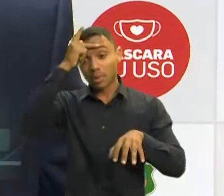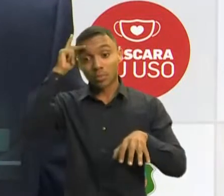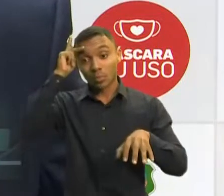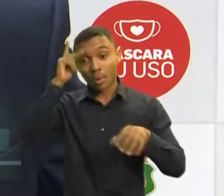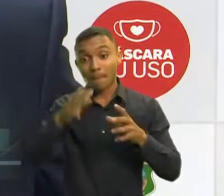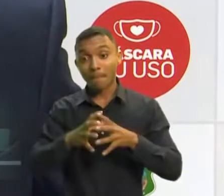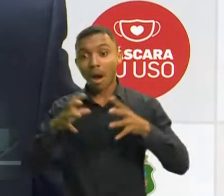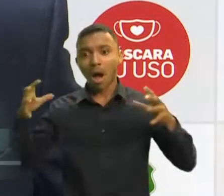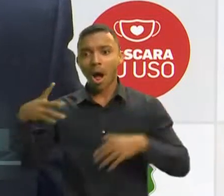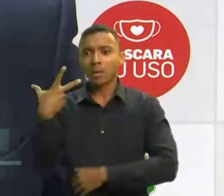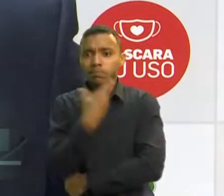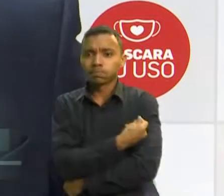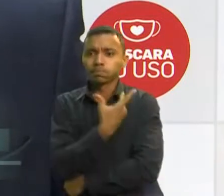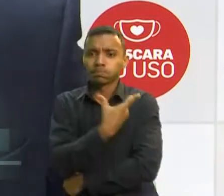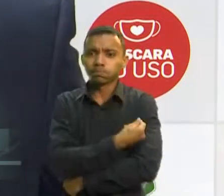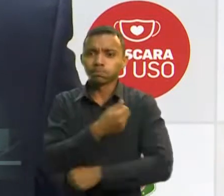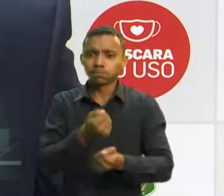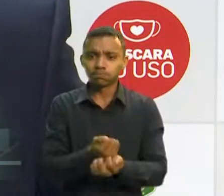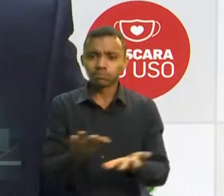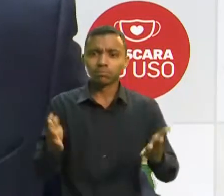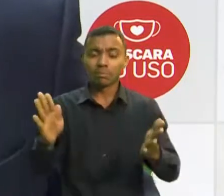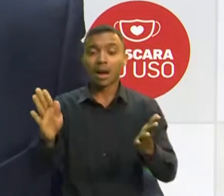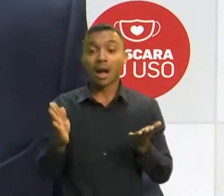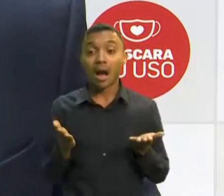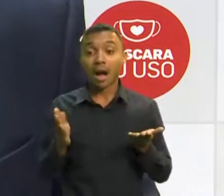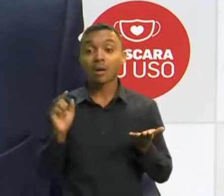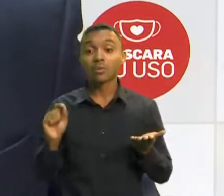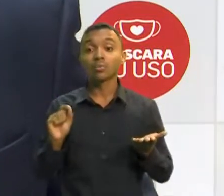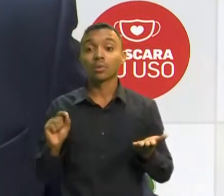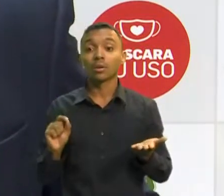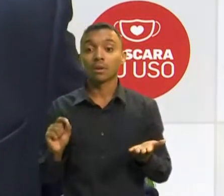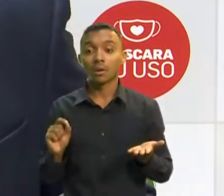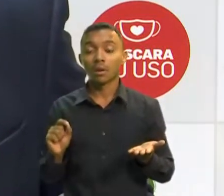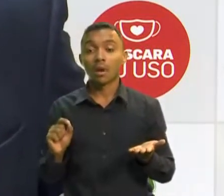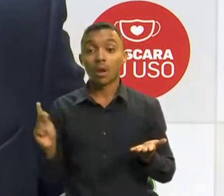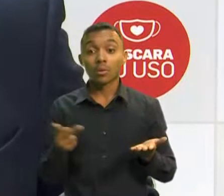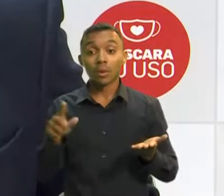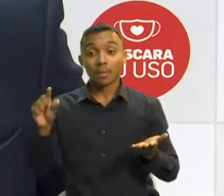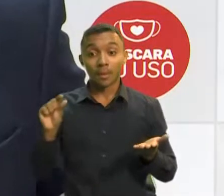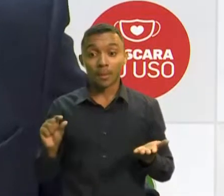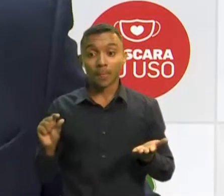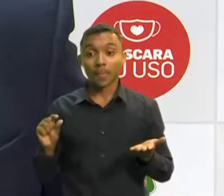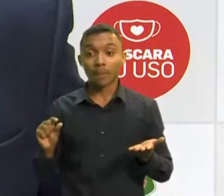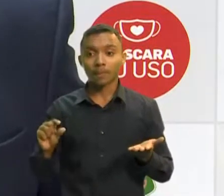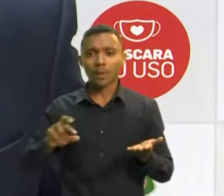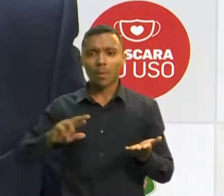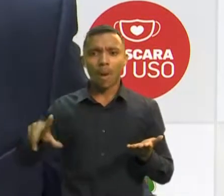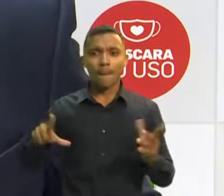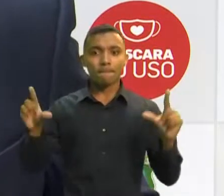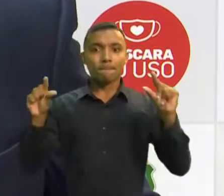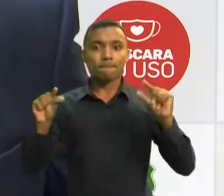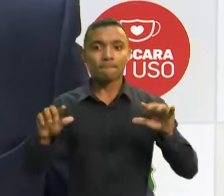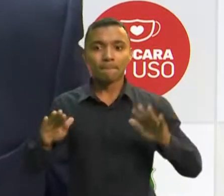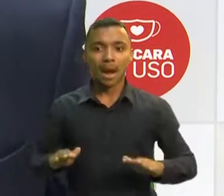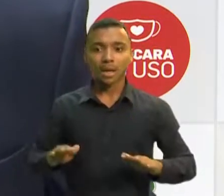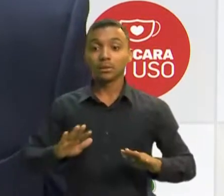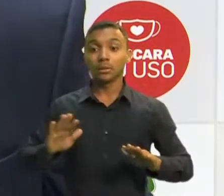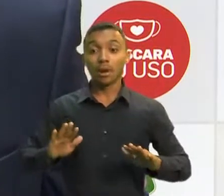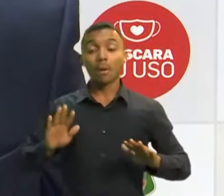alto, mas o índice de mortalidade é bem menor. Não quer dizer que é baixo, mas é muito menor.